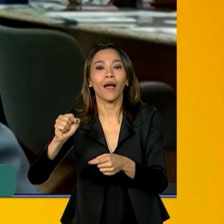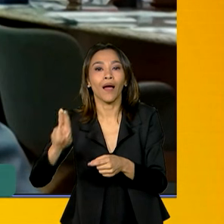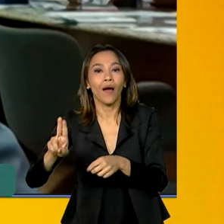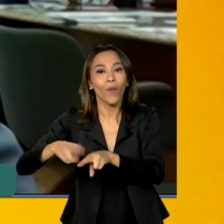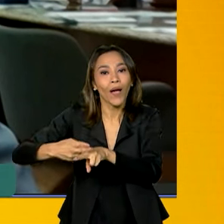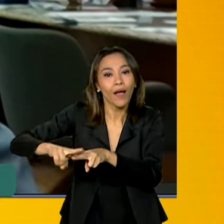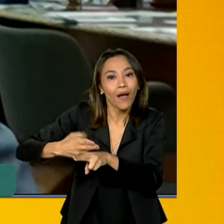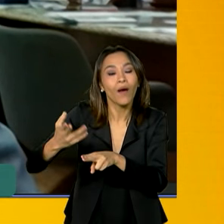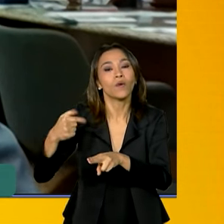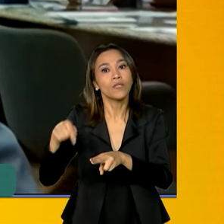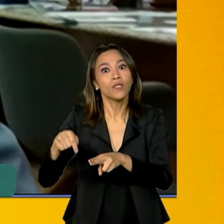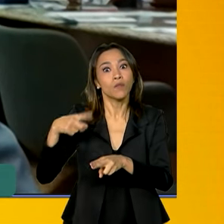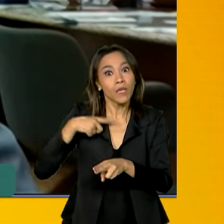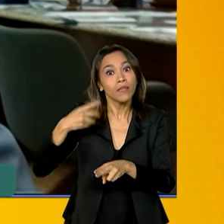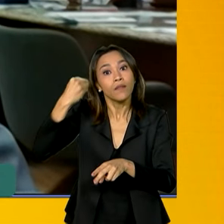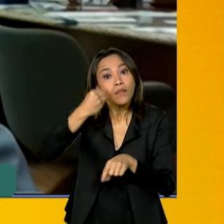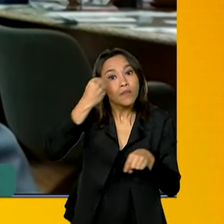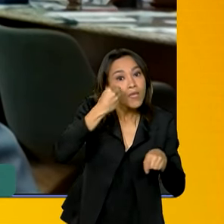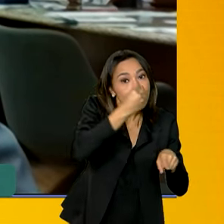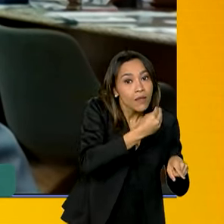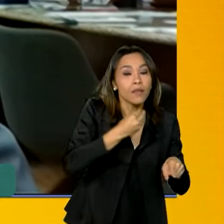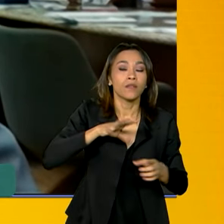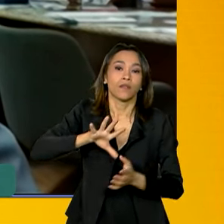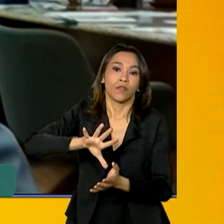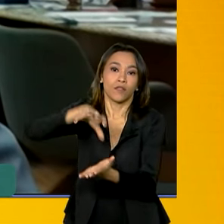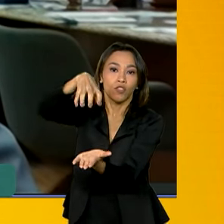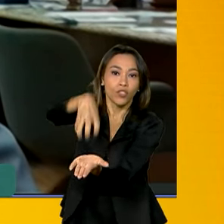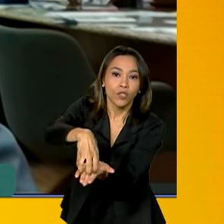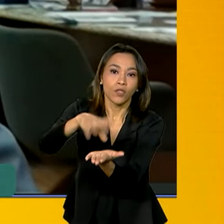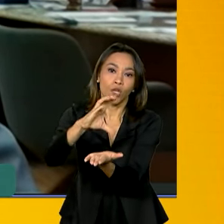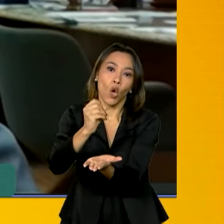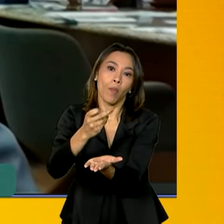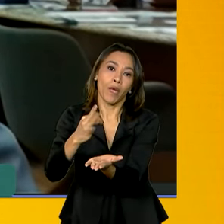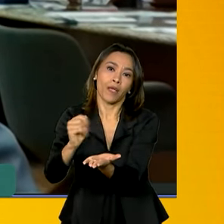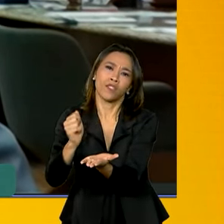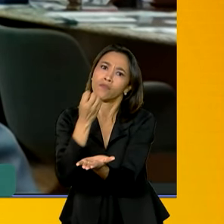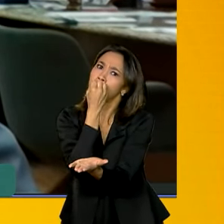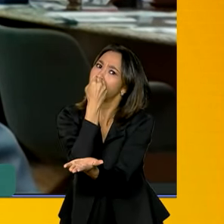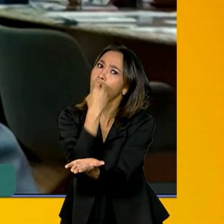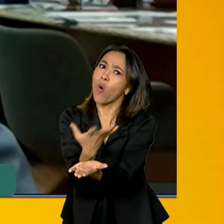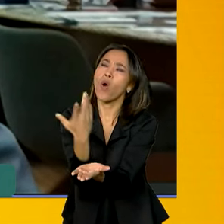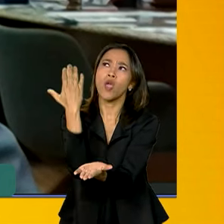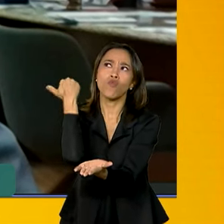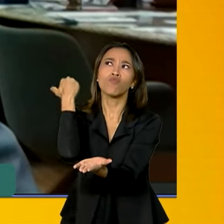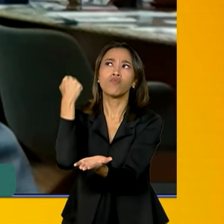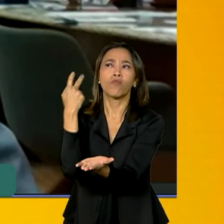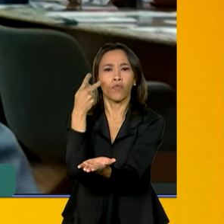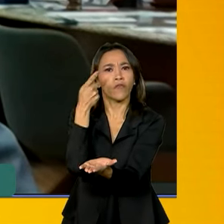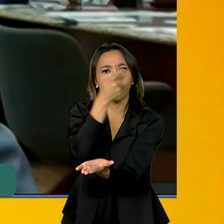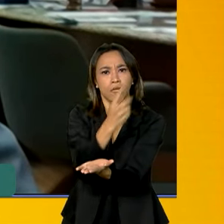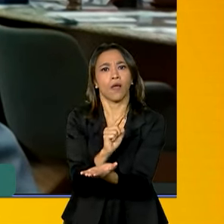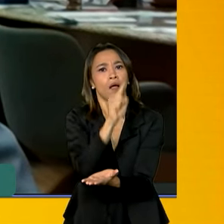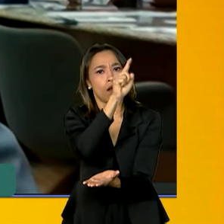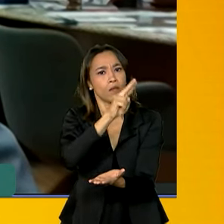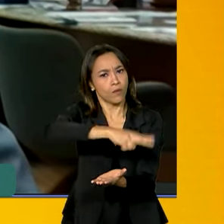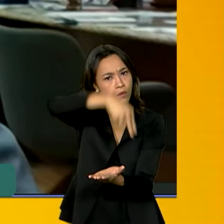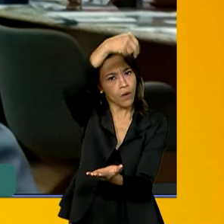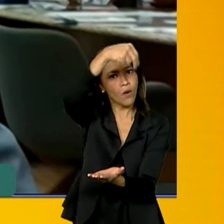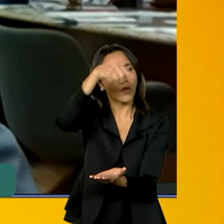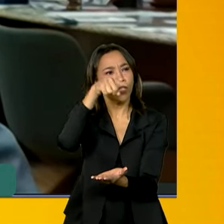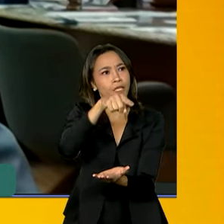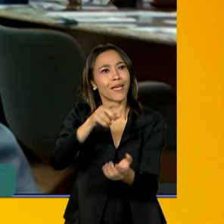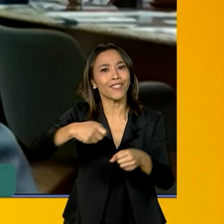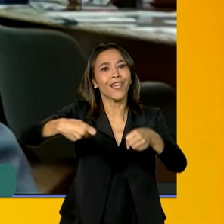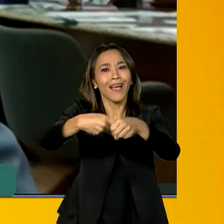experiências de cooperativas muito bom. Eu fui visitar recentemente a Cooperacre, que é uma cooperativa de